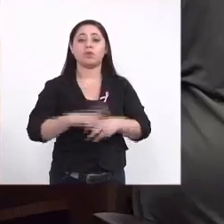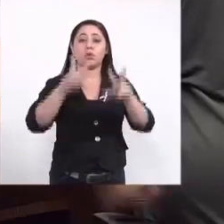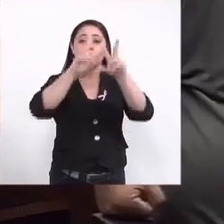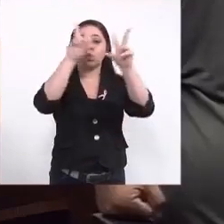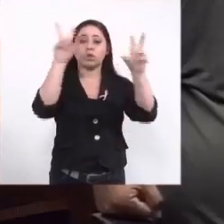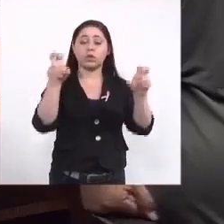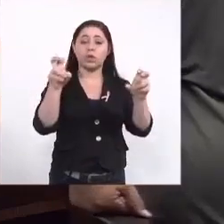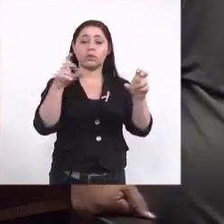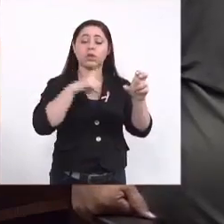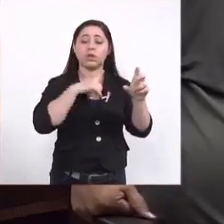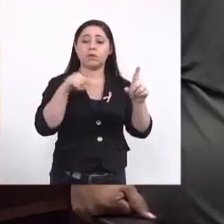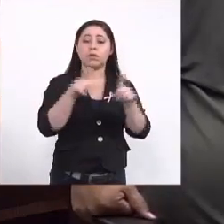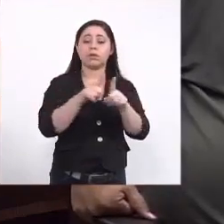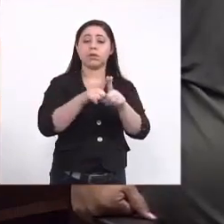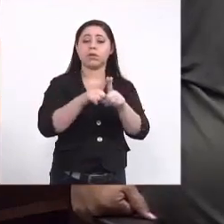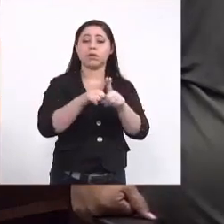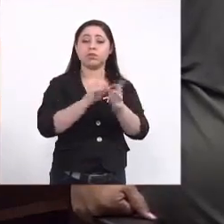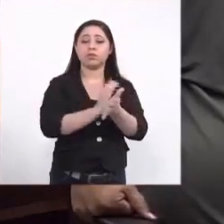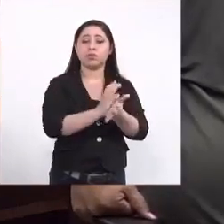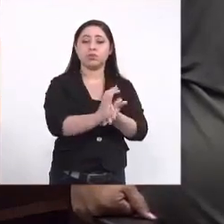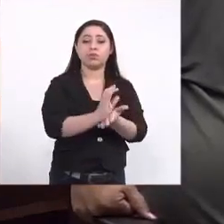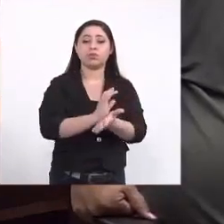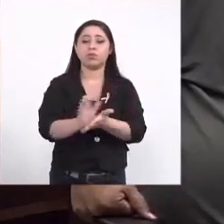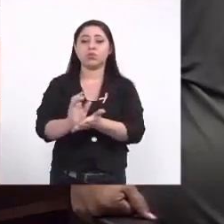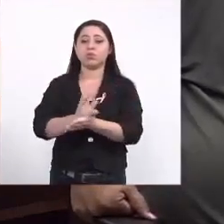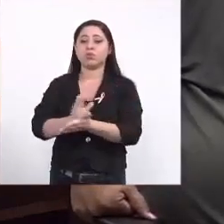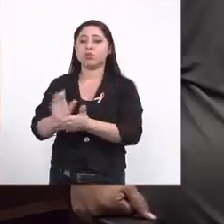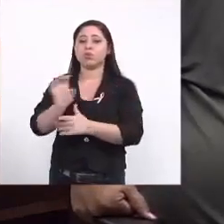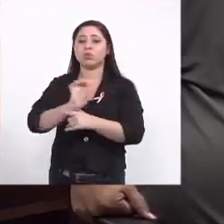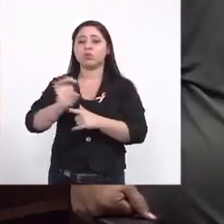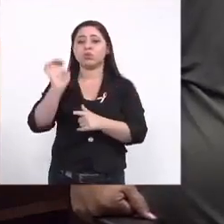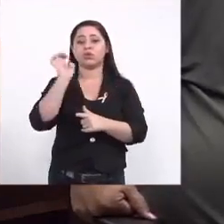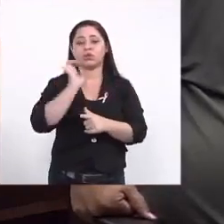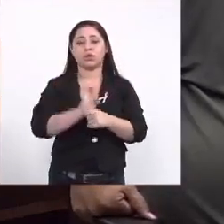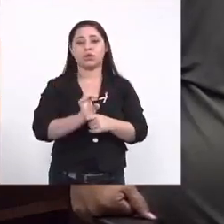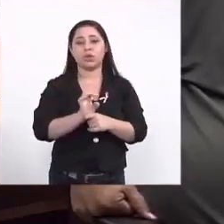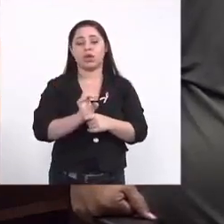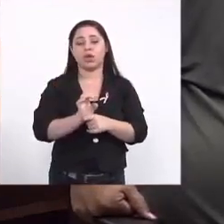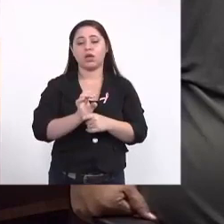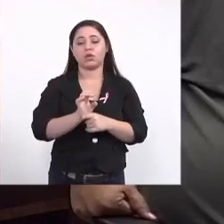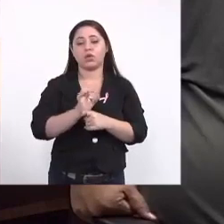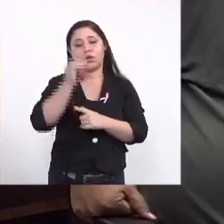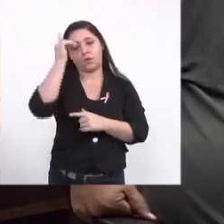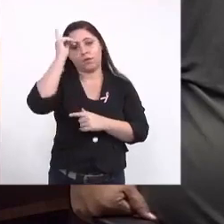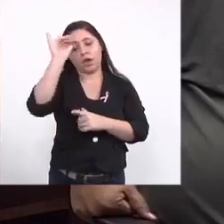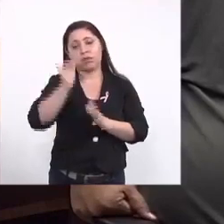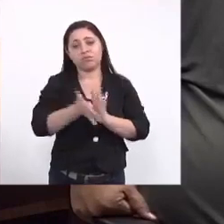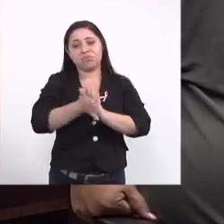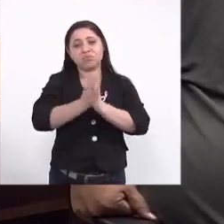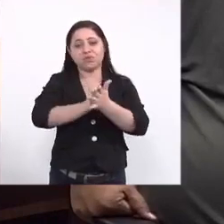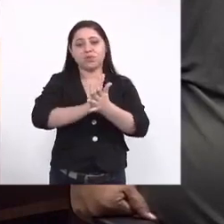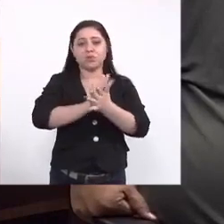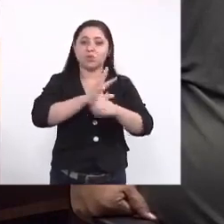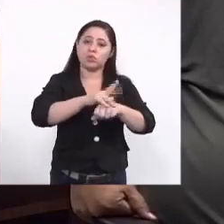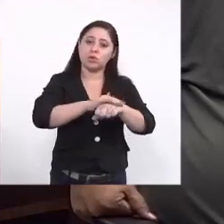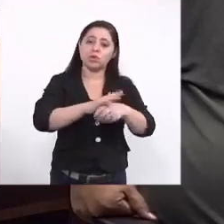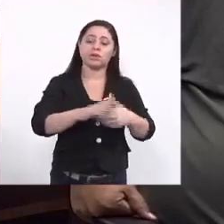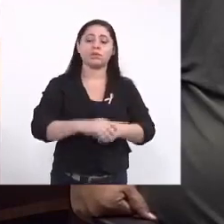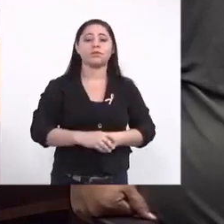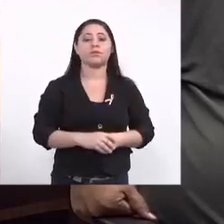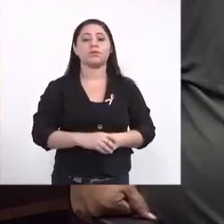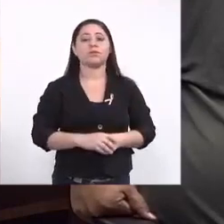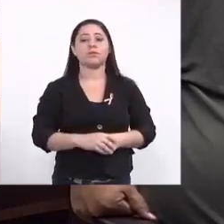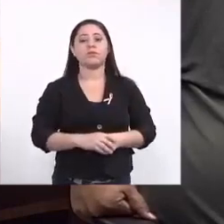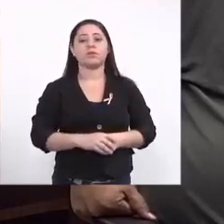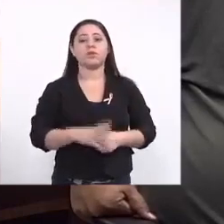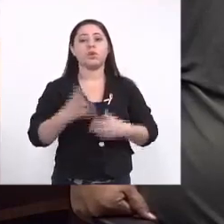eficácia maior dos recursos que são distribuídos pelo Estado no combate à doença e como a gente está